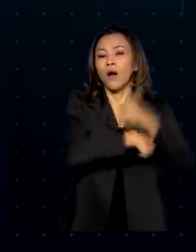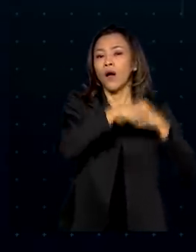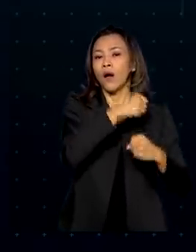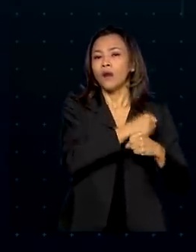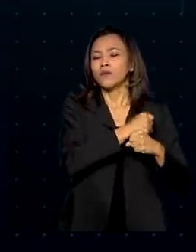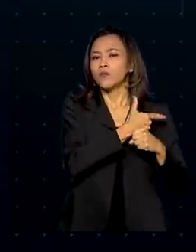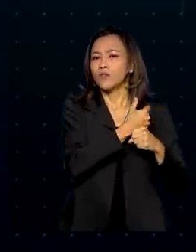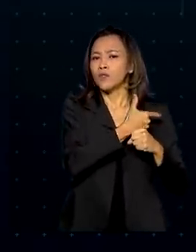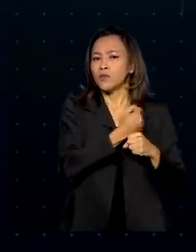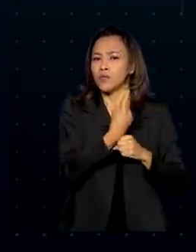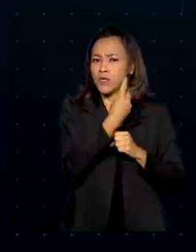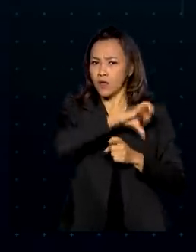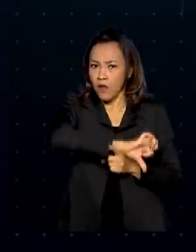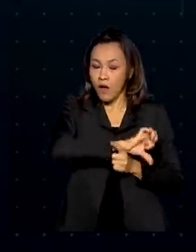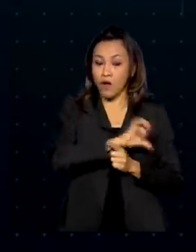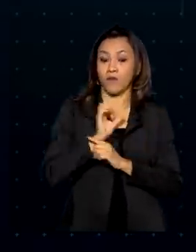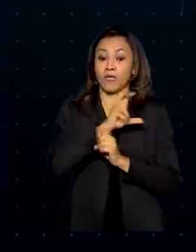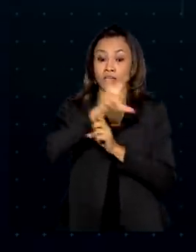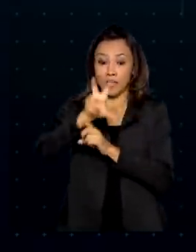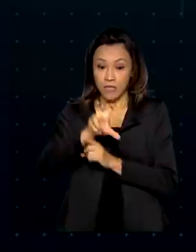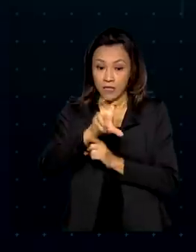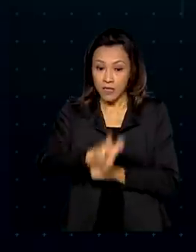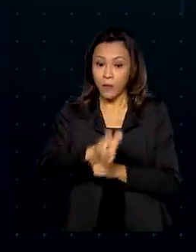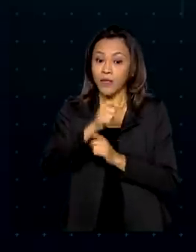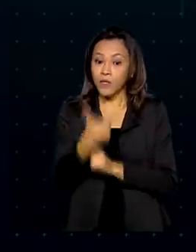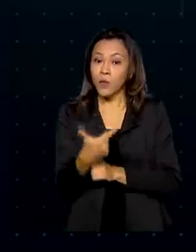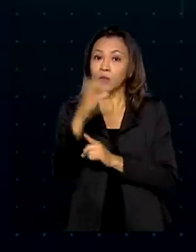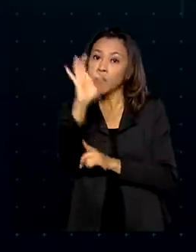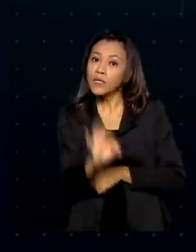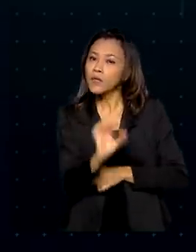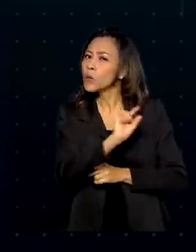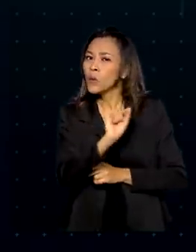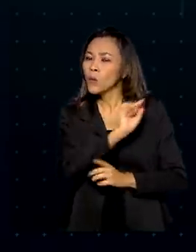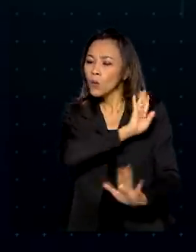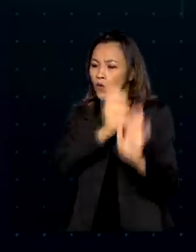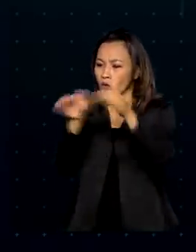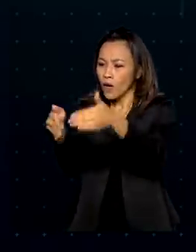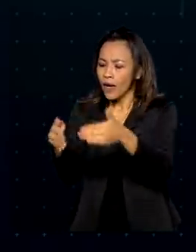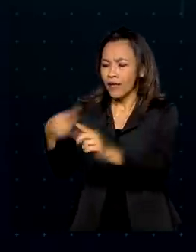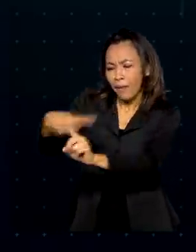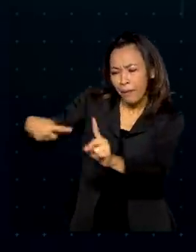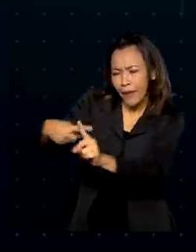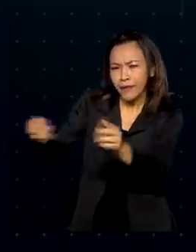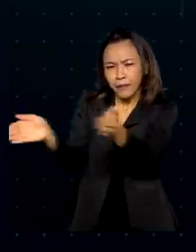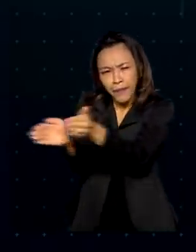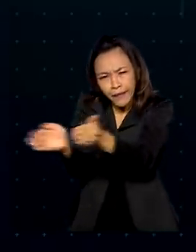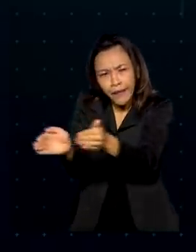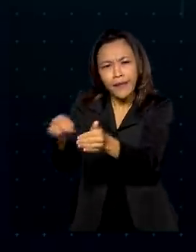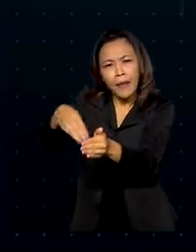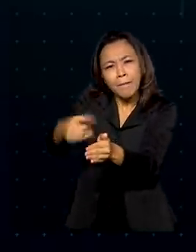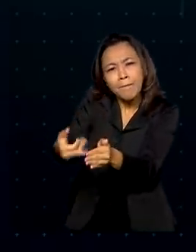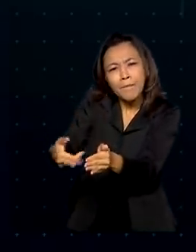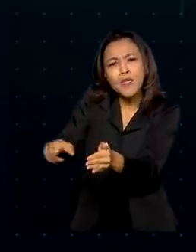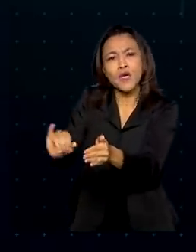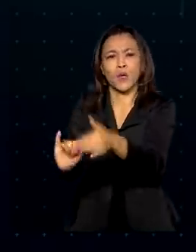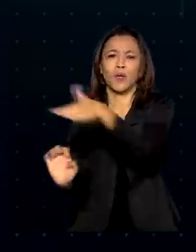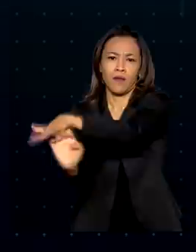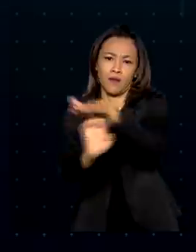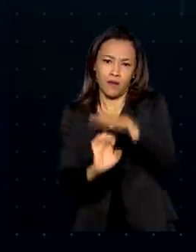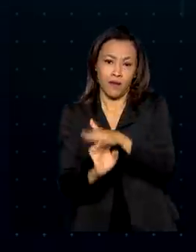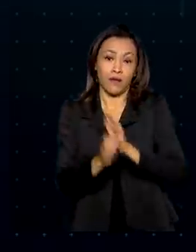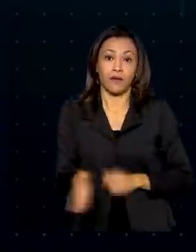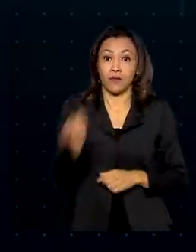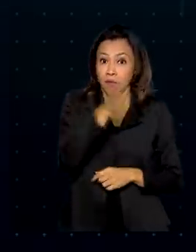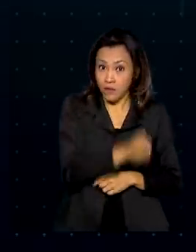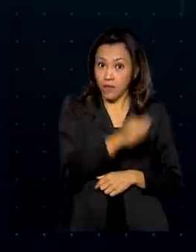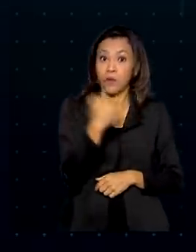52% desse valor foi direcionado a médias pequenas e microempresas. Além disso, o banco